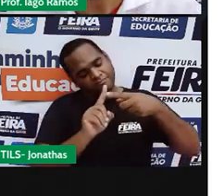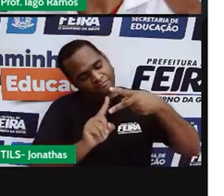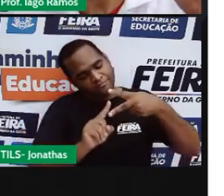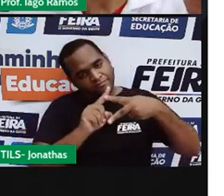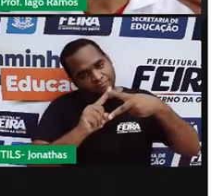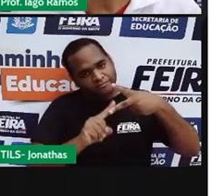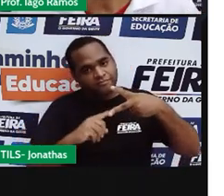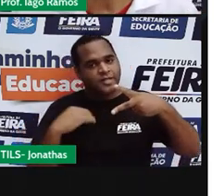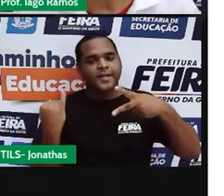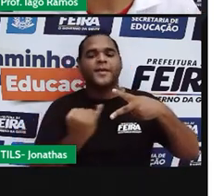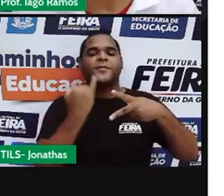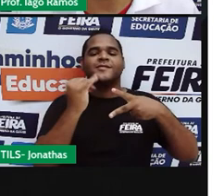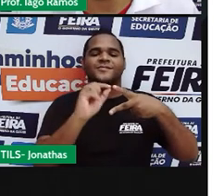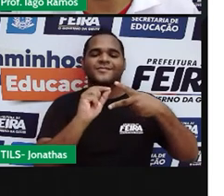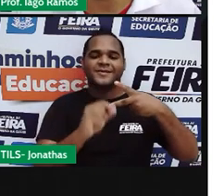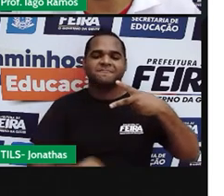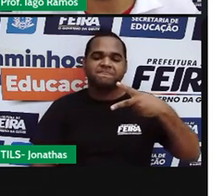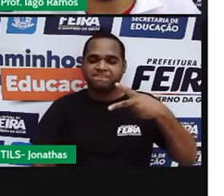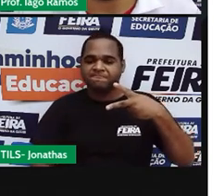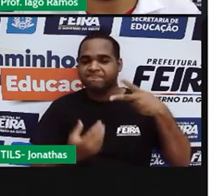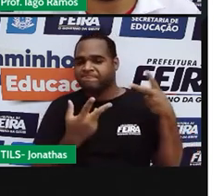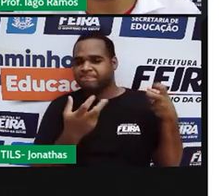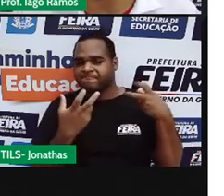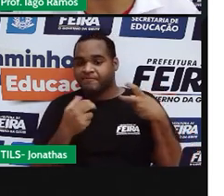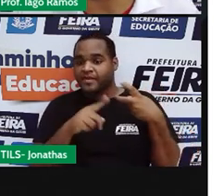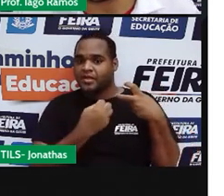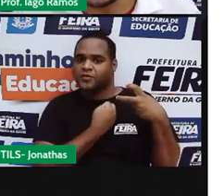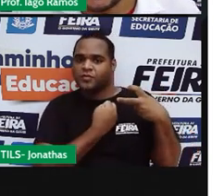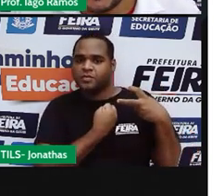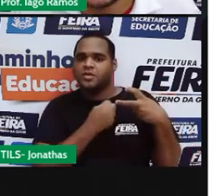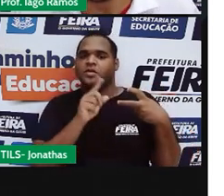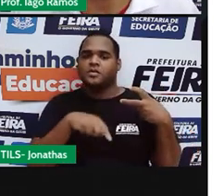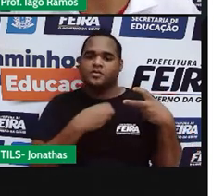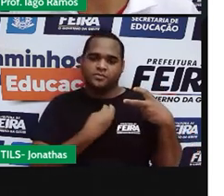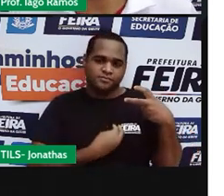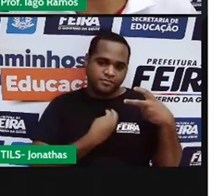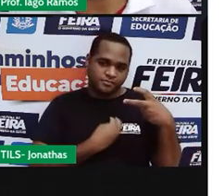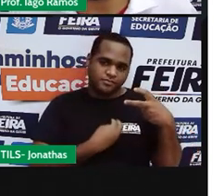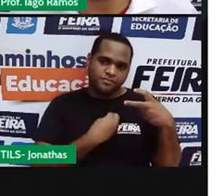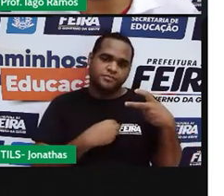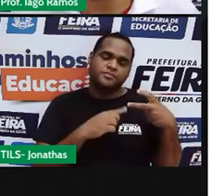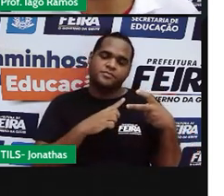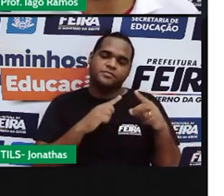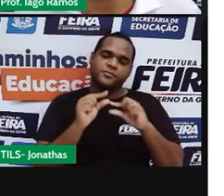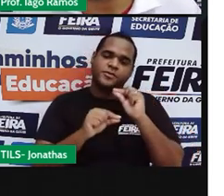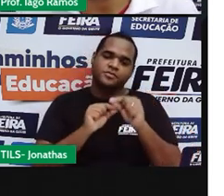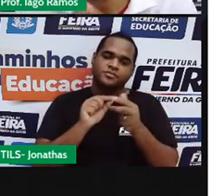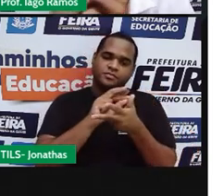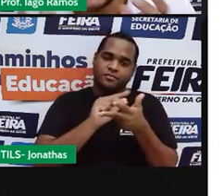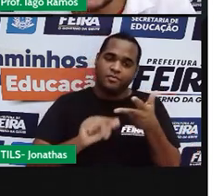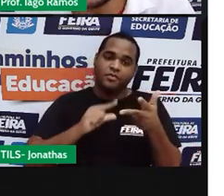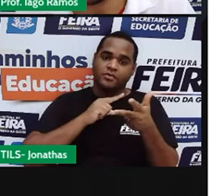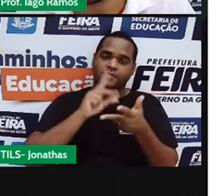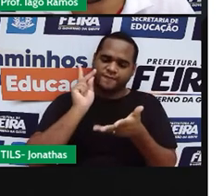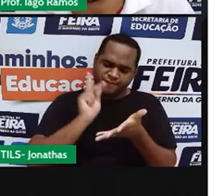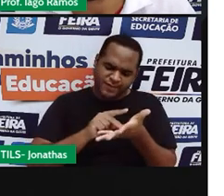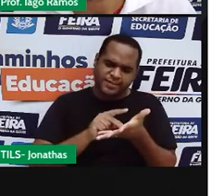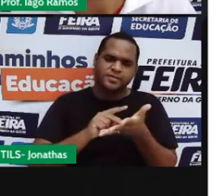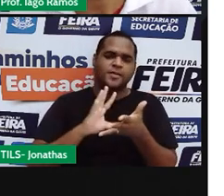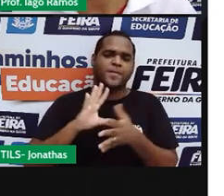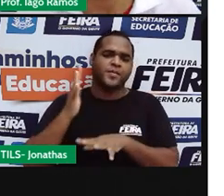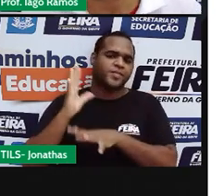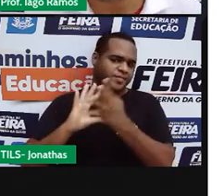aula primeiro perceber que os números racionais existem e eles fazem parte de situações do mundo real